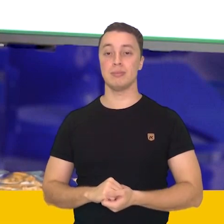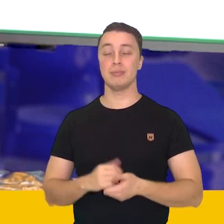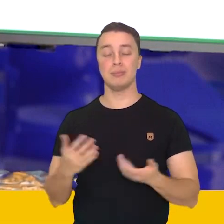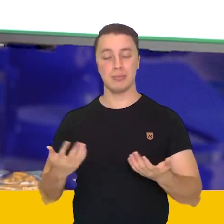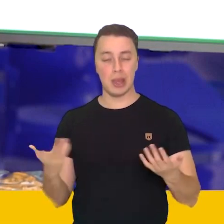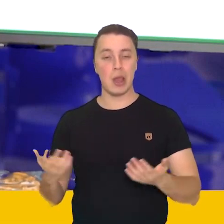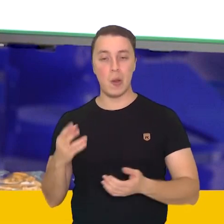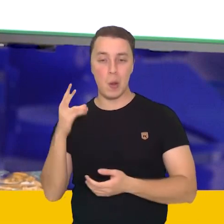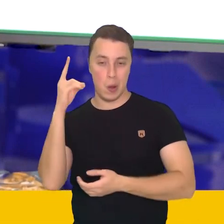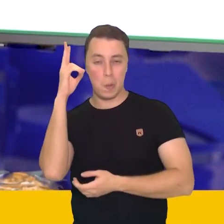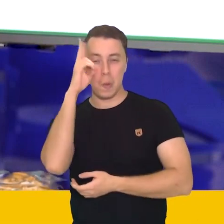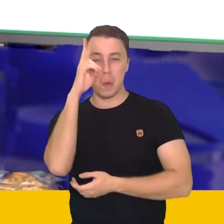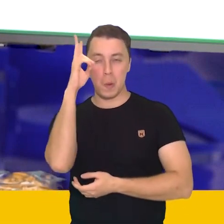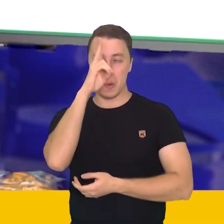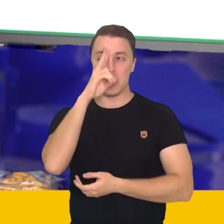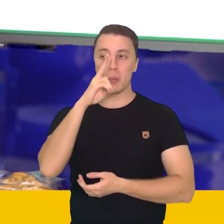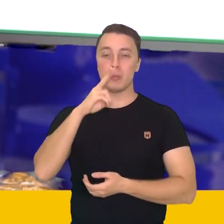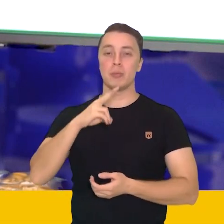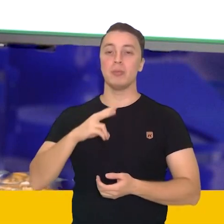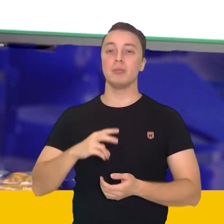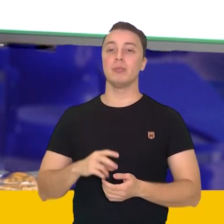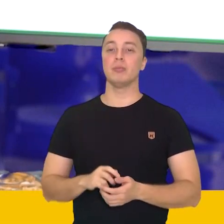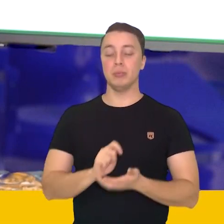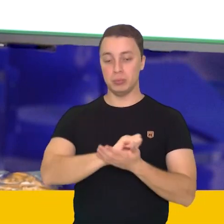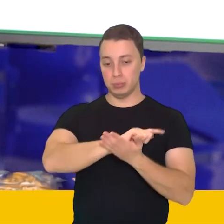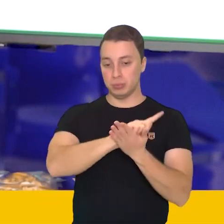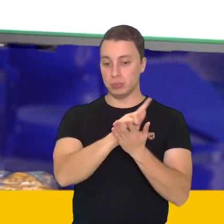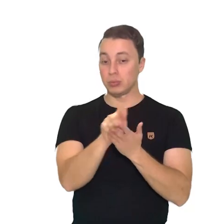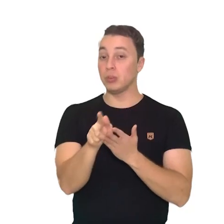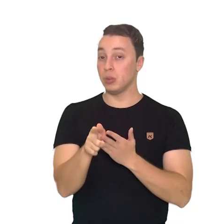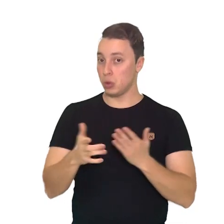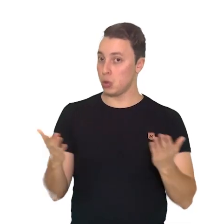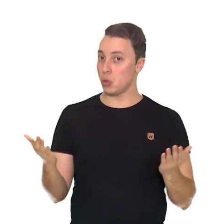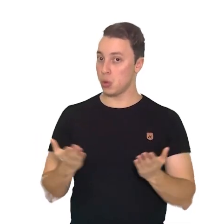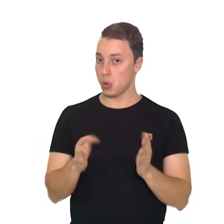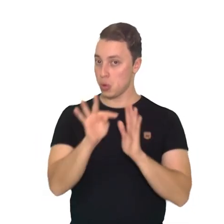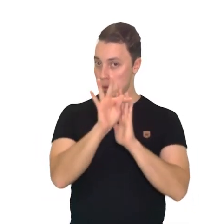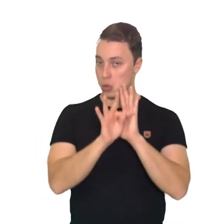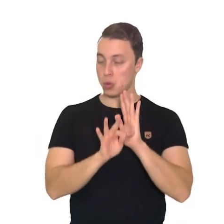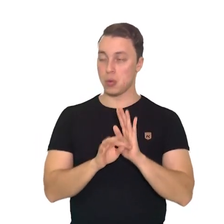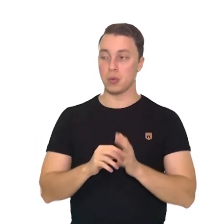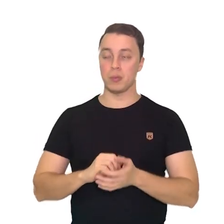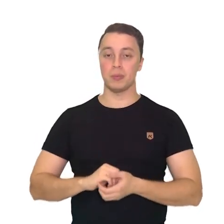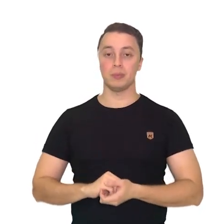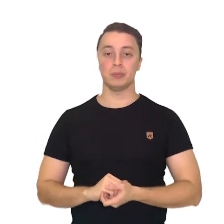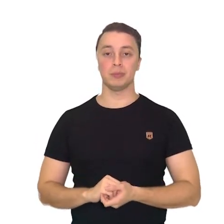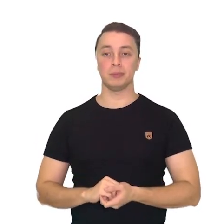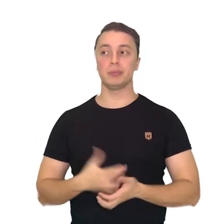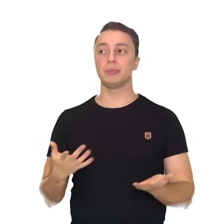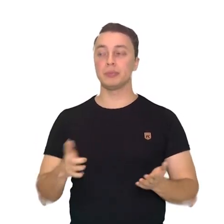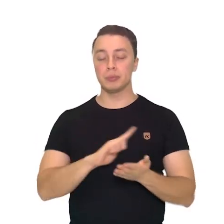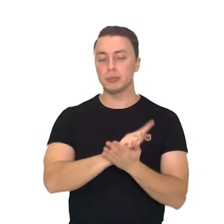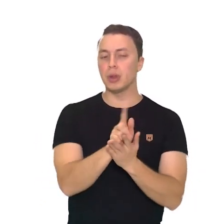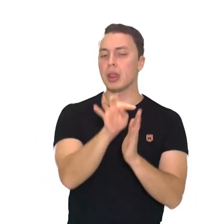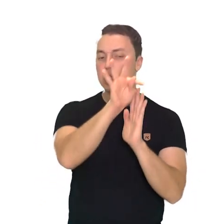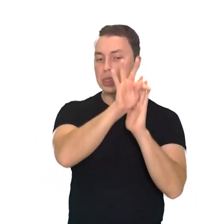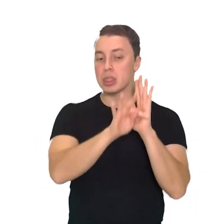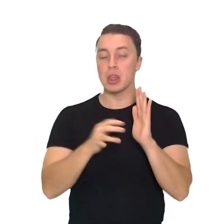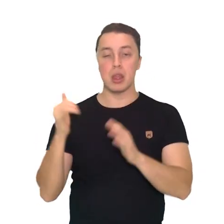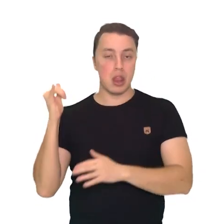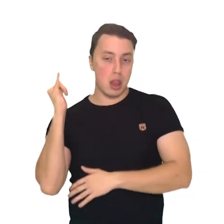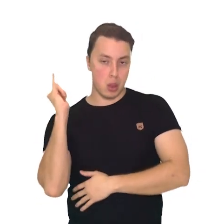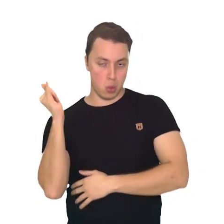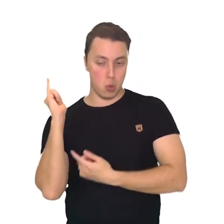Vamos relembrar o gênero textual de hoje. O gênero textual, conto, é uma